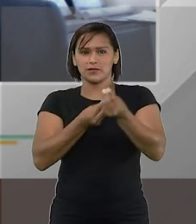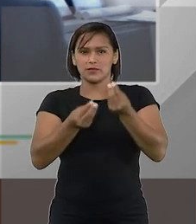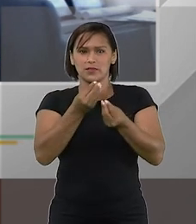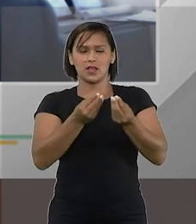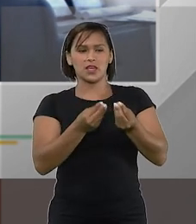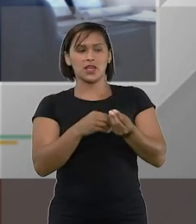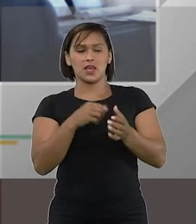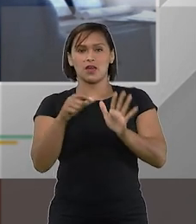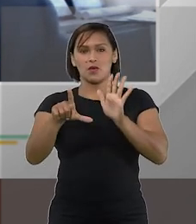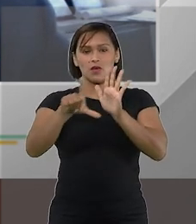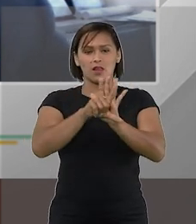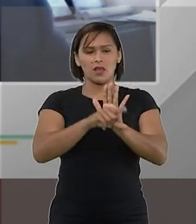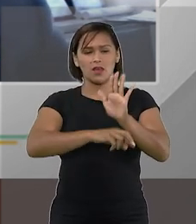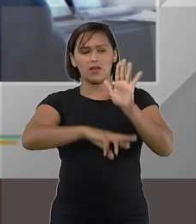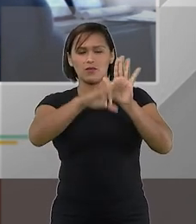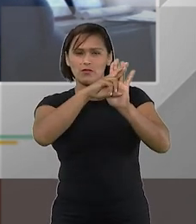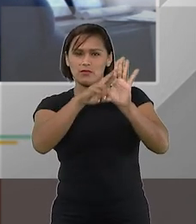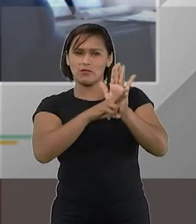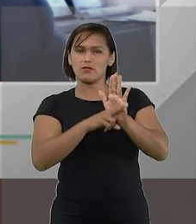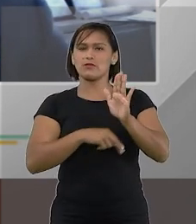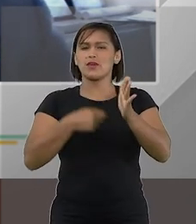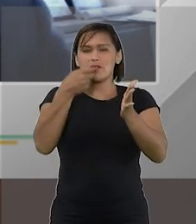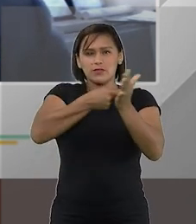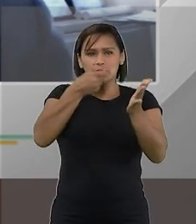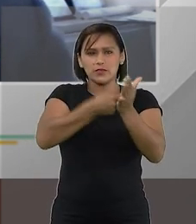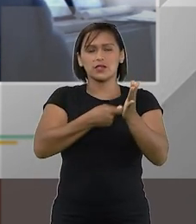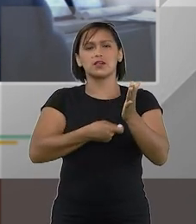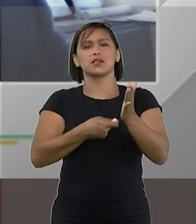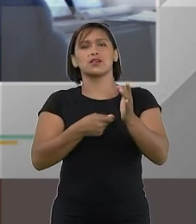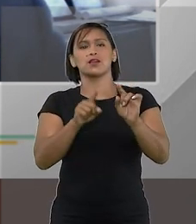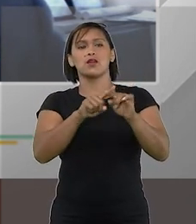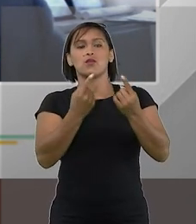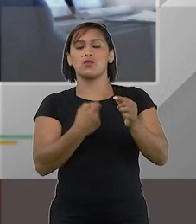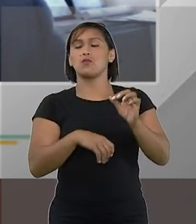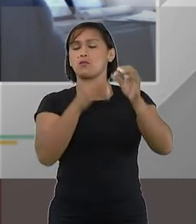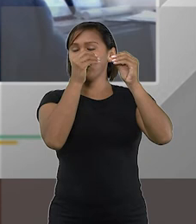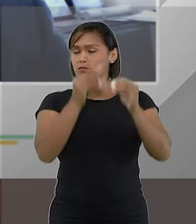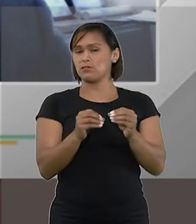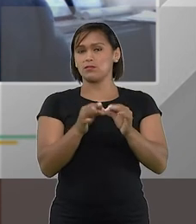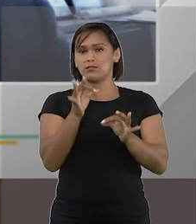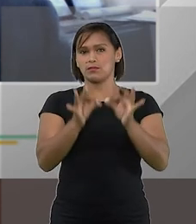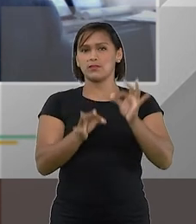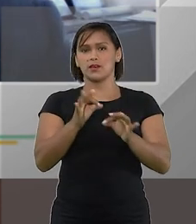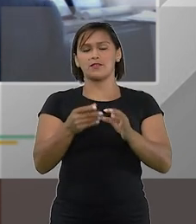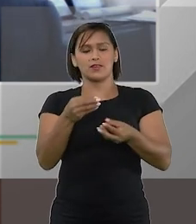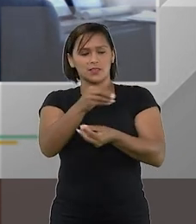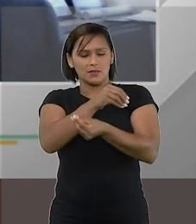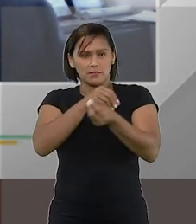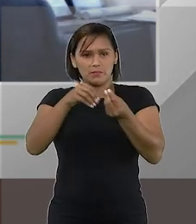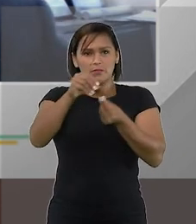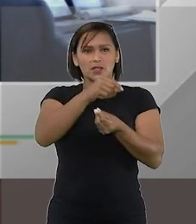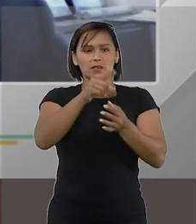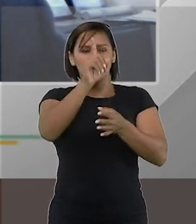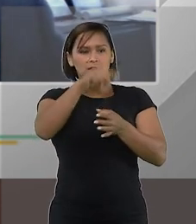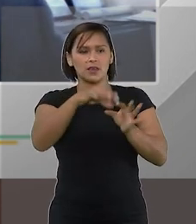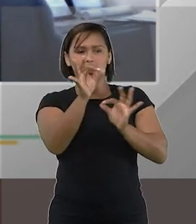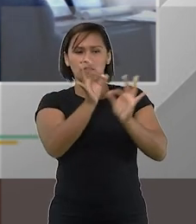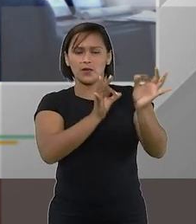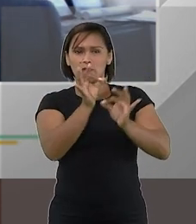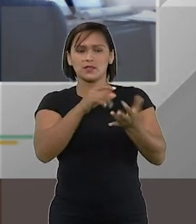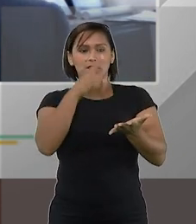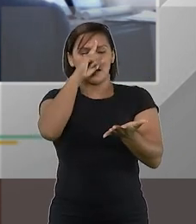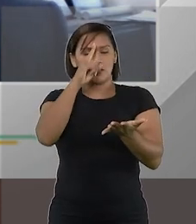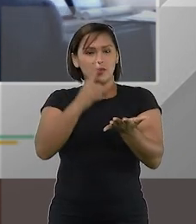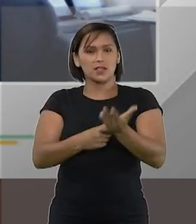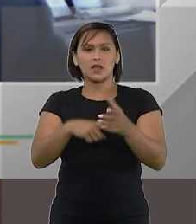parece mais dura com regras mais draconianas o poder judiciário vai saber temperar essas regras e